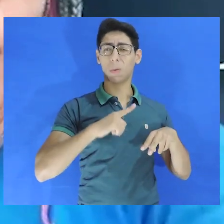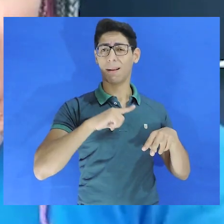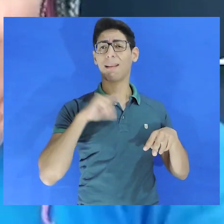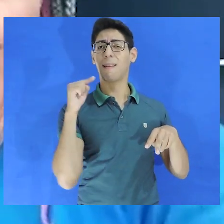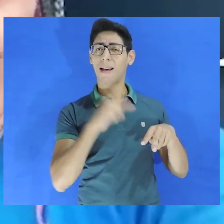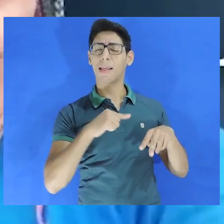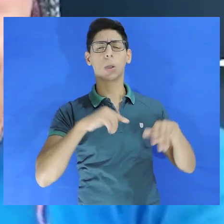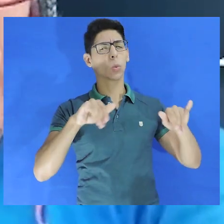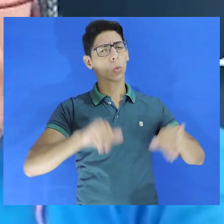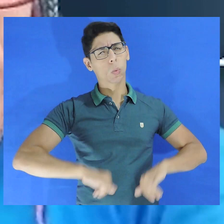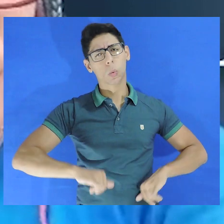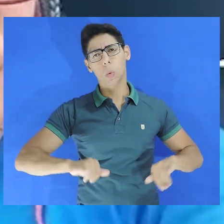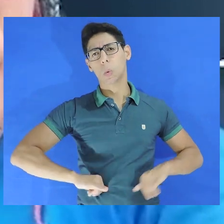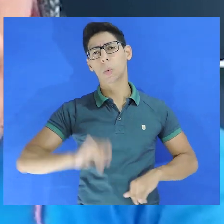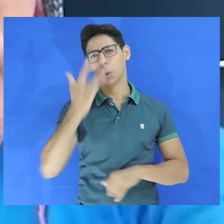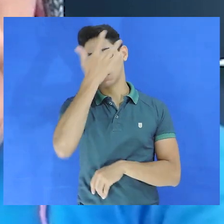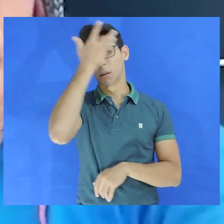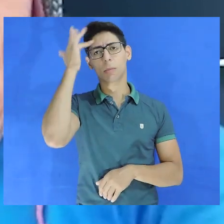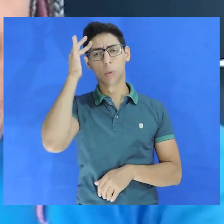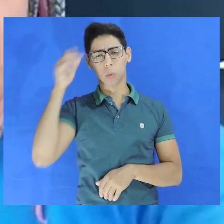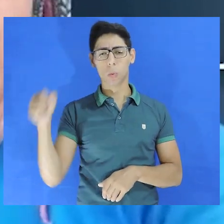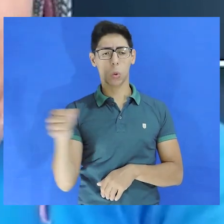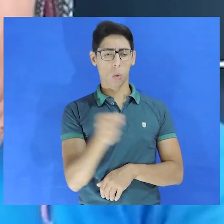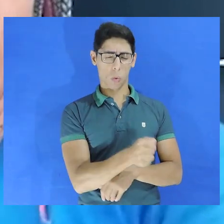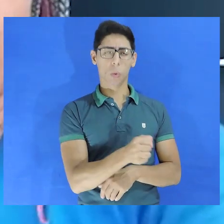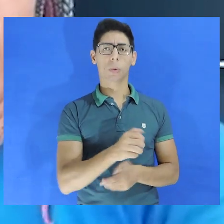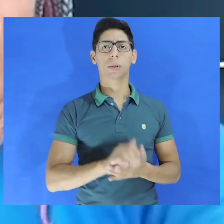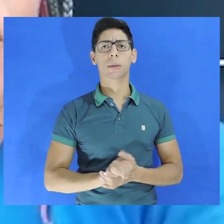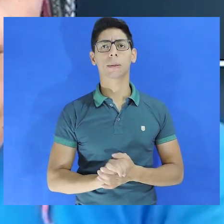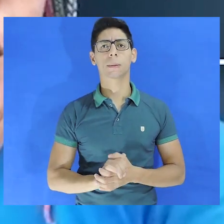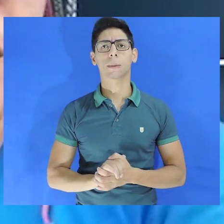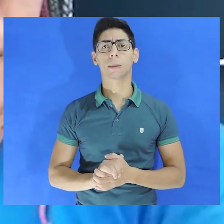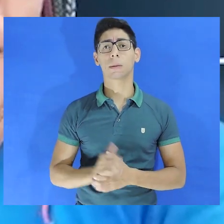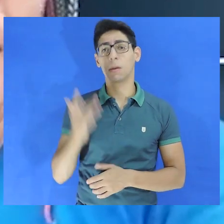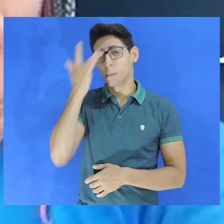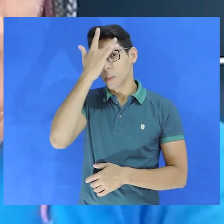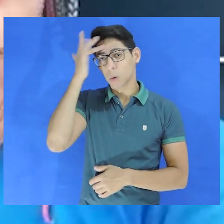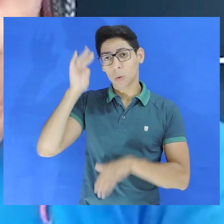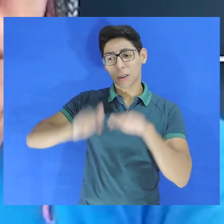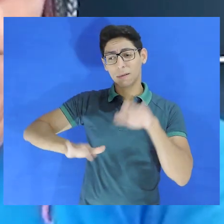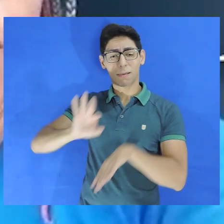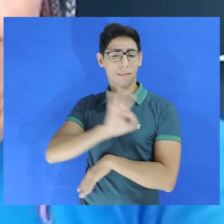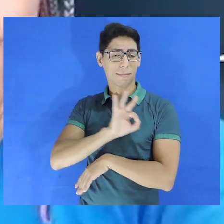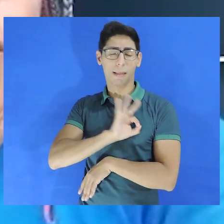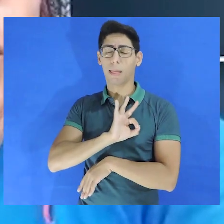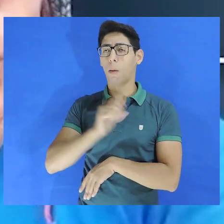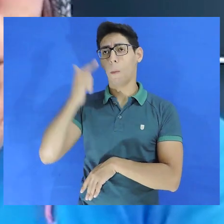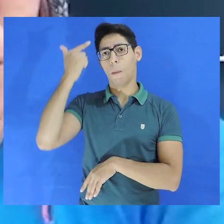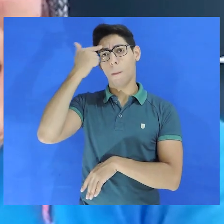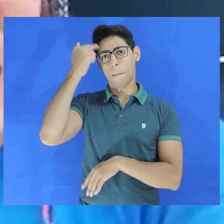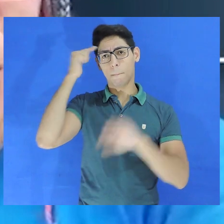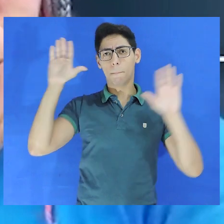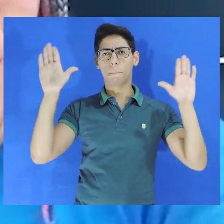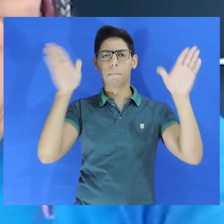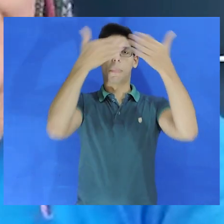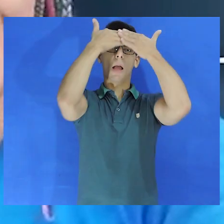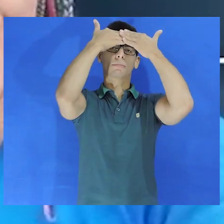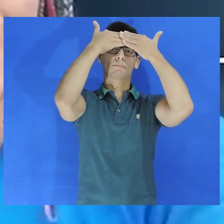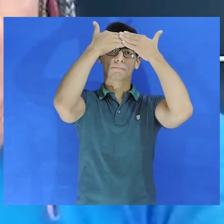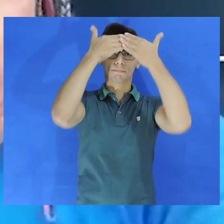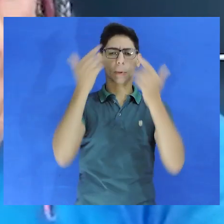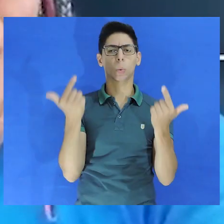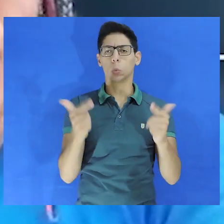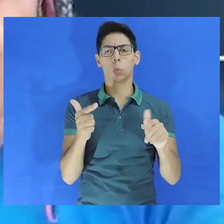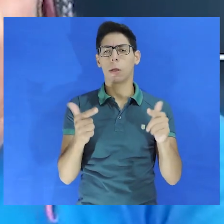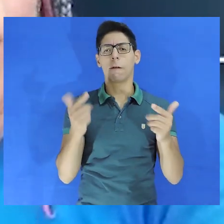que torturam presos, agentes que ainda têm um pensamento muito limitado, sem